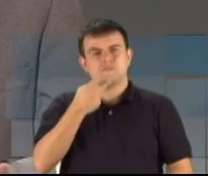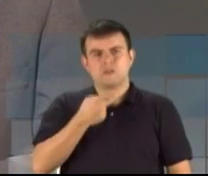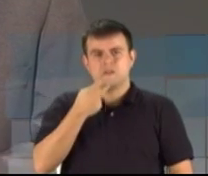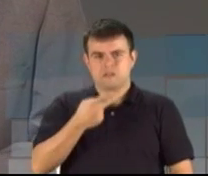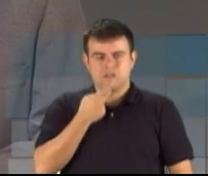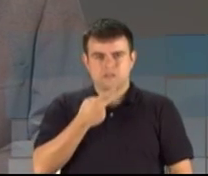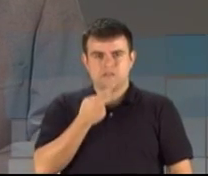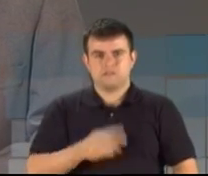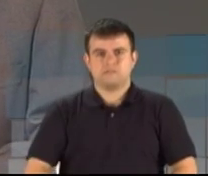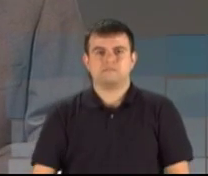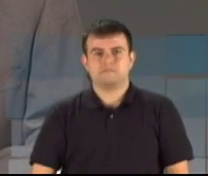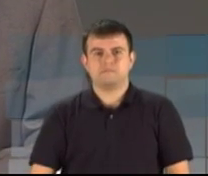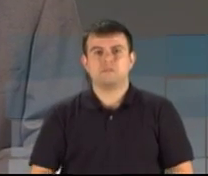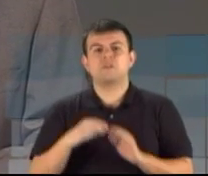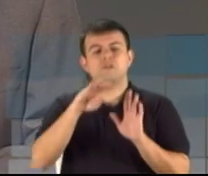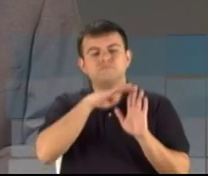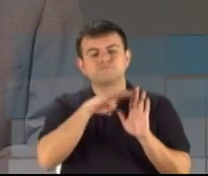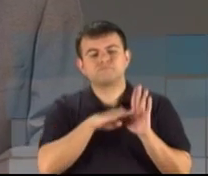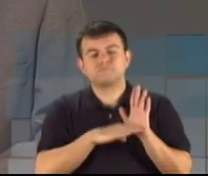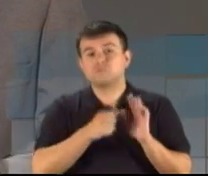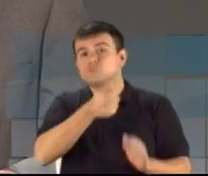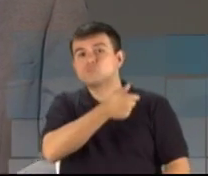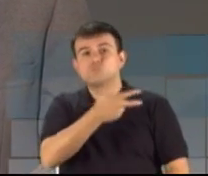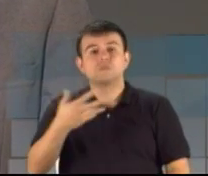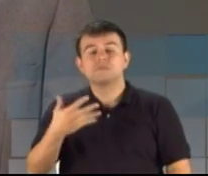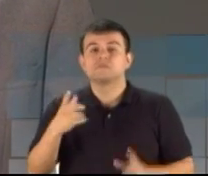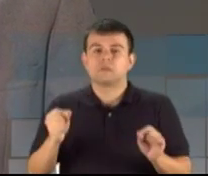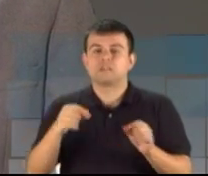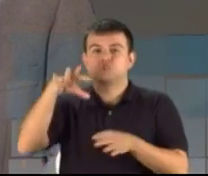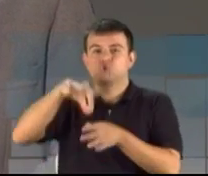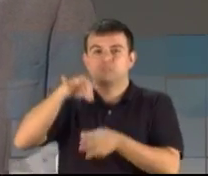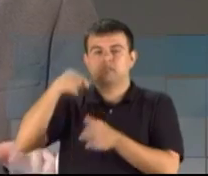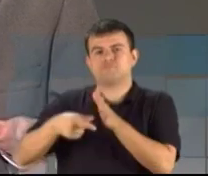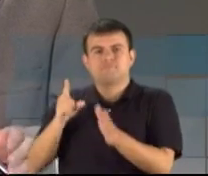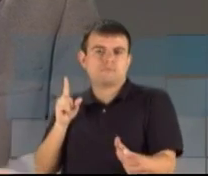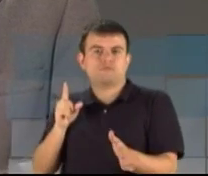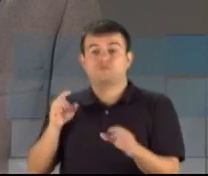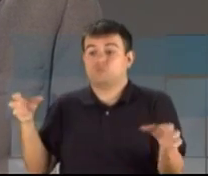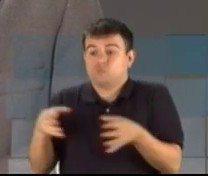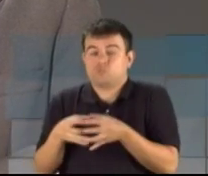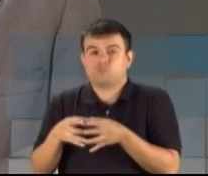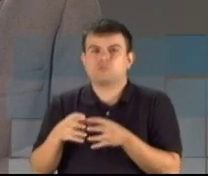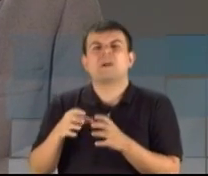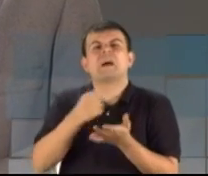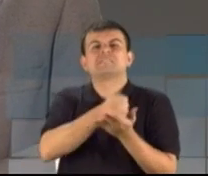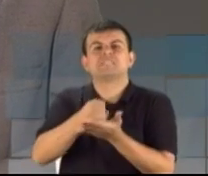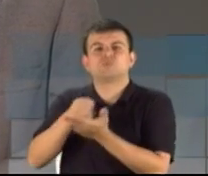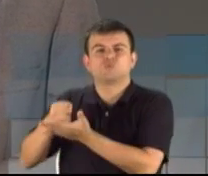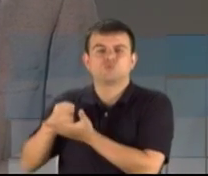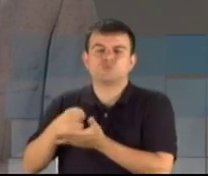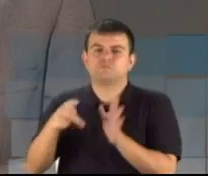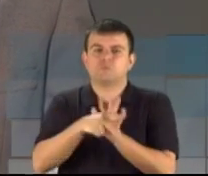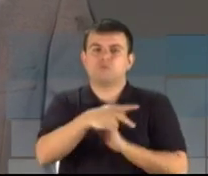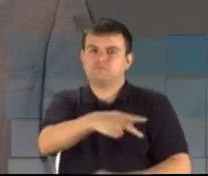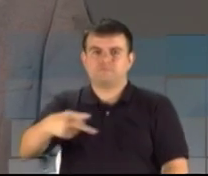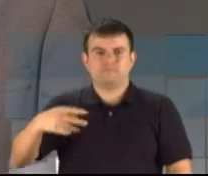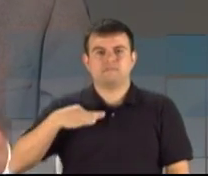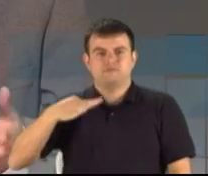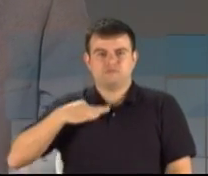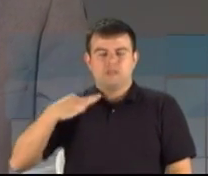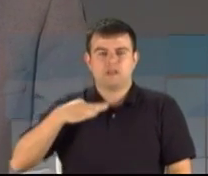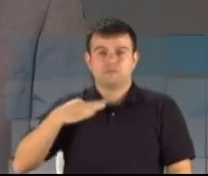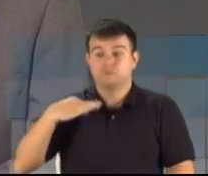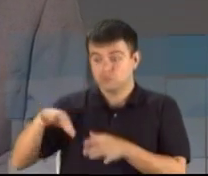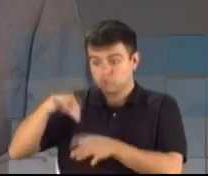E a ordem foi definida em sorteio prévio, realizado em conjunto com as assessorias dos candidatos. Conforme o sorteio,